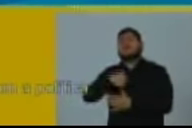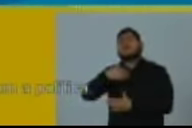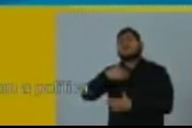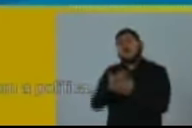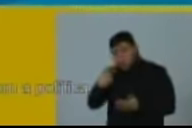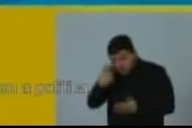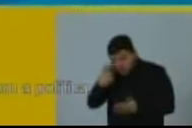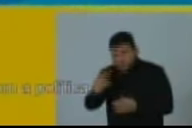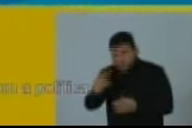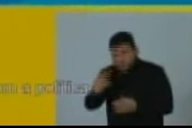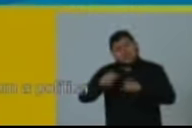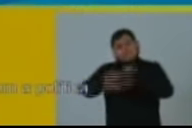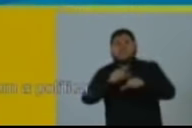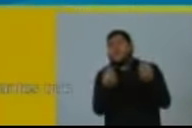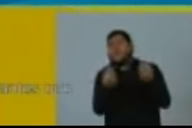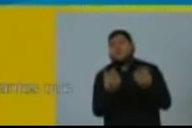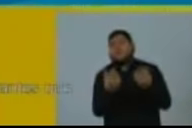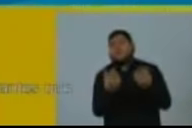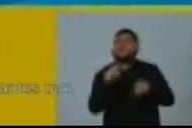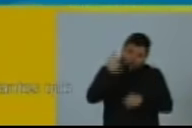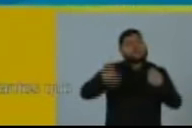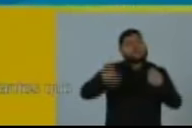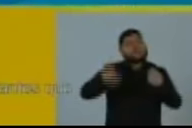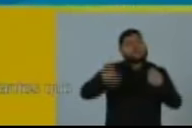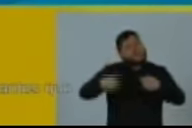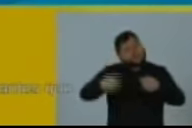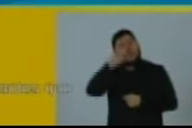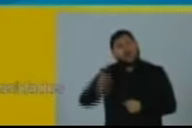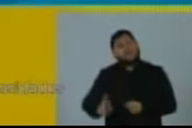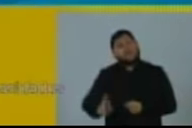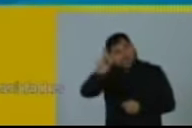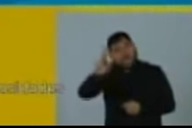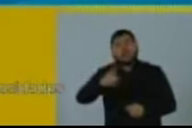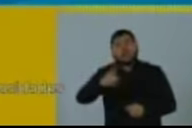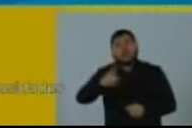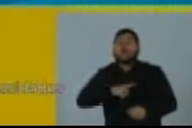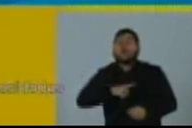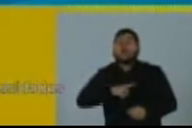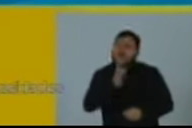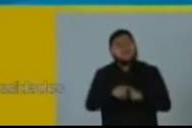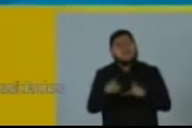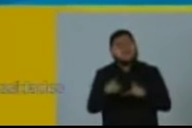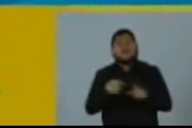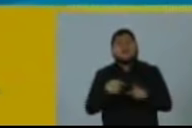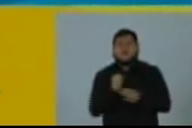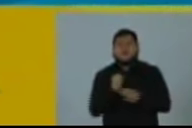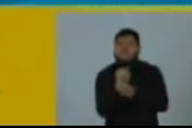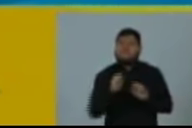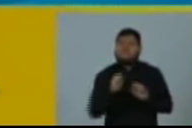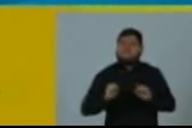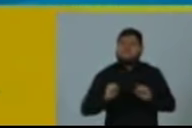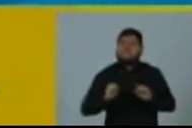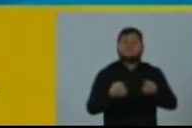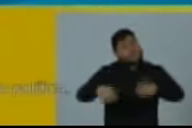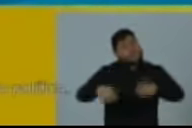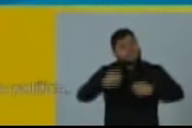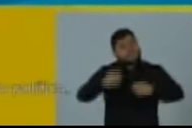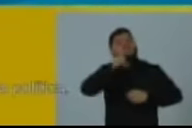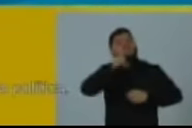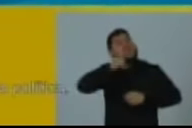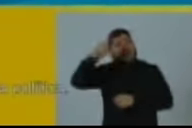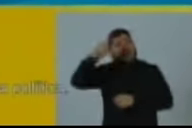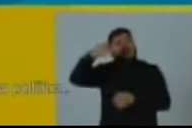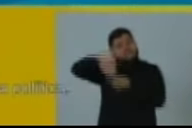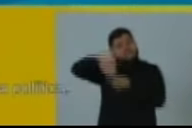política só se conserta com a política. Por isso, devemos escolher representantes que conheçam e defendam nossas necessidades e o interesse da sociedade. Para que